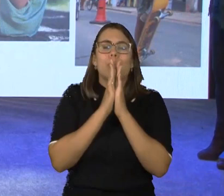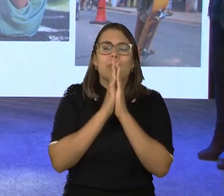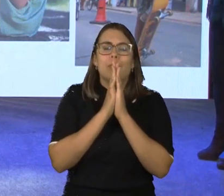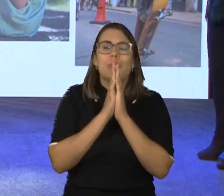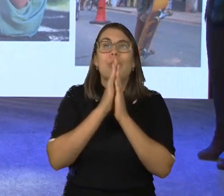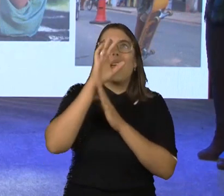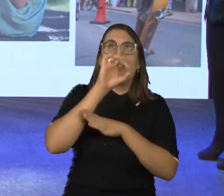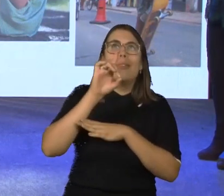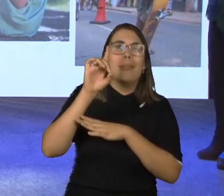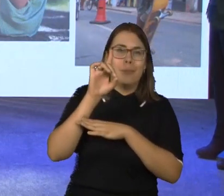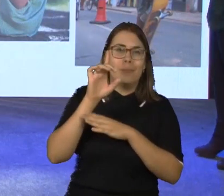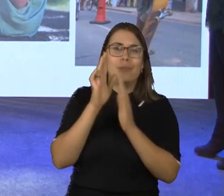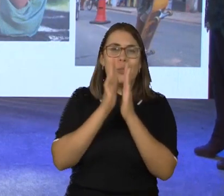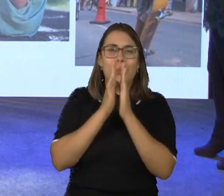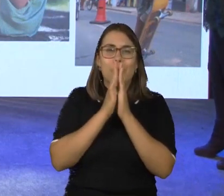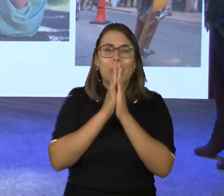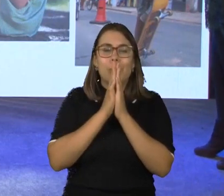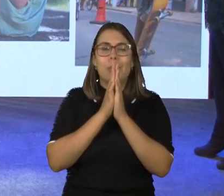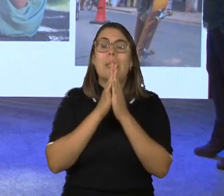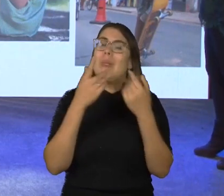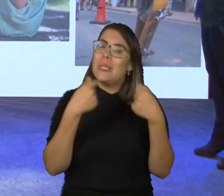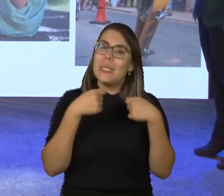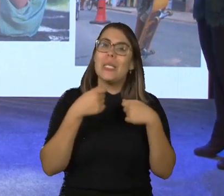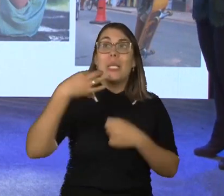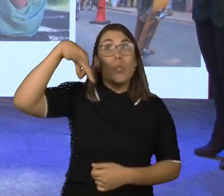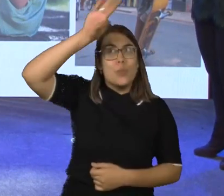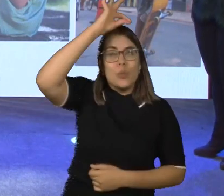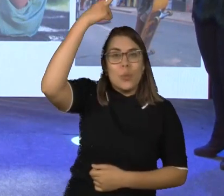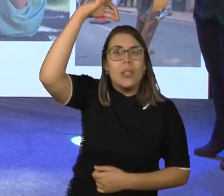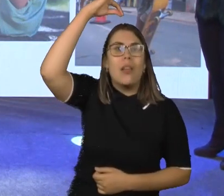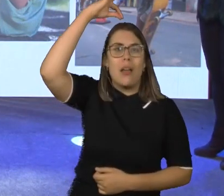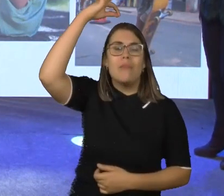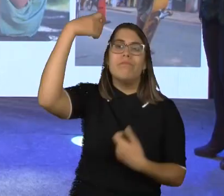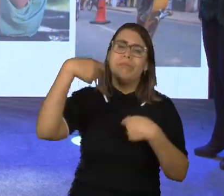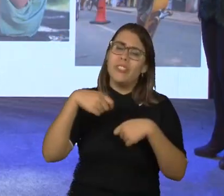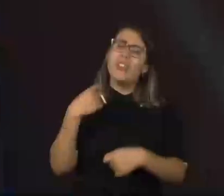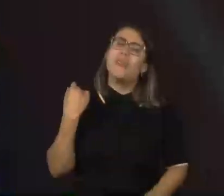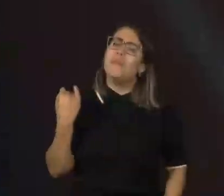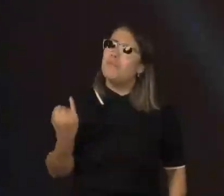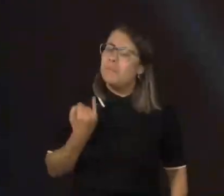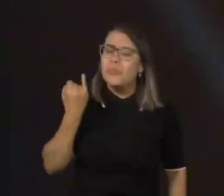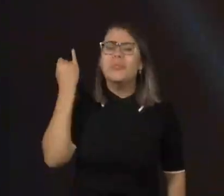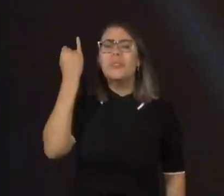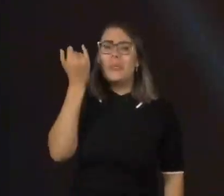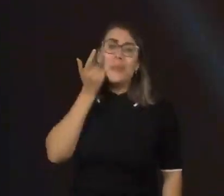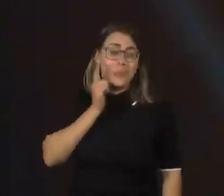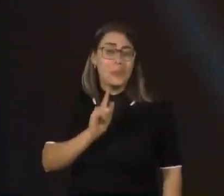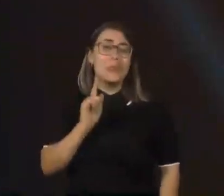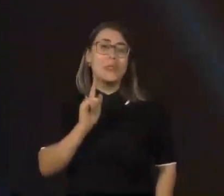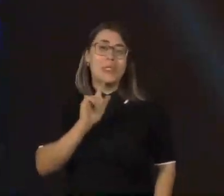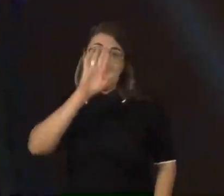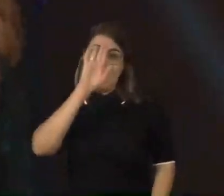expressão de prece. A gente falou aí da espiritualidade. A espiritualidade é muito importante também para a questão da